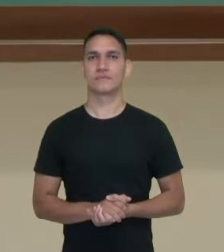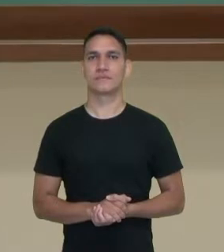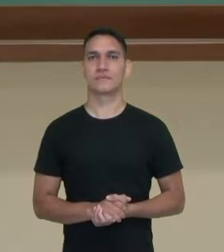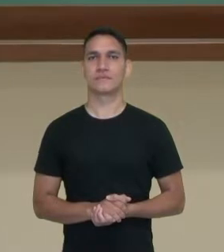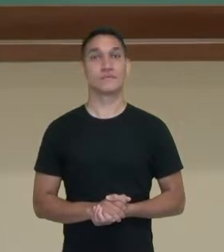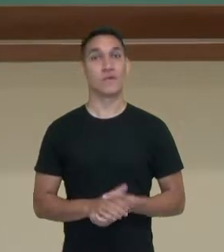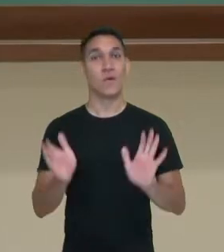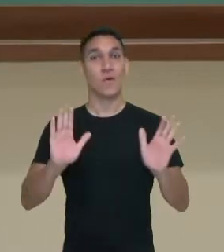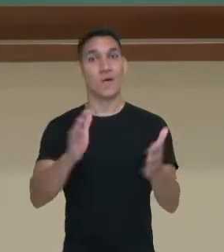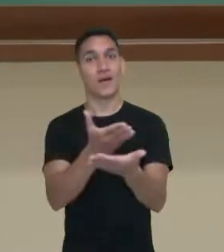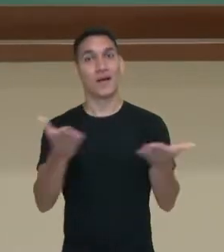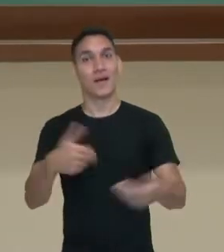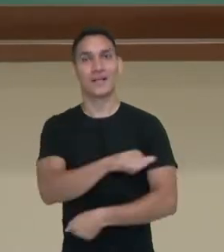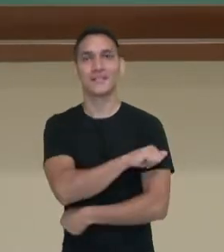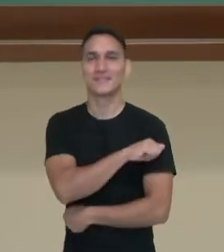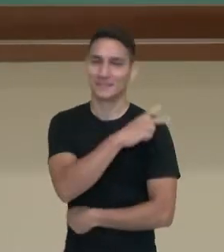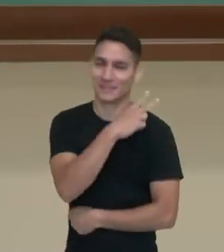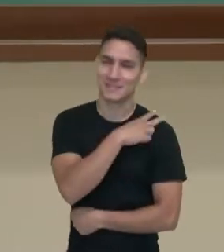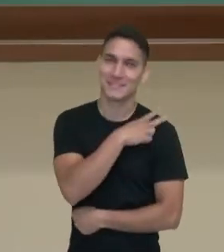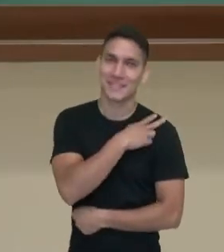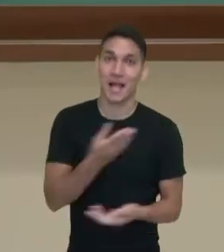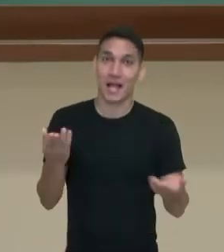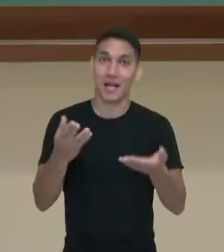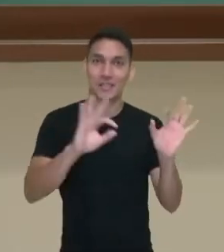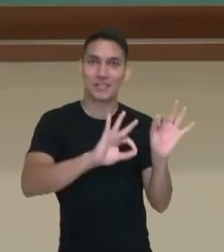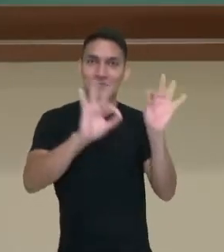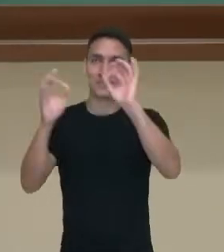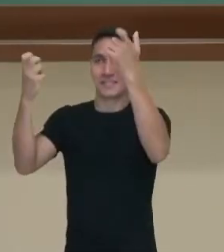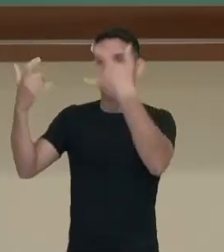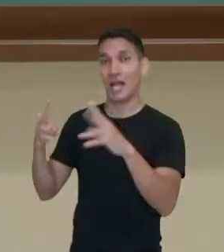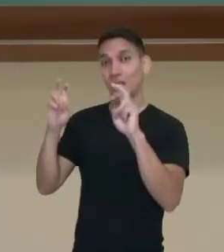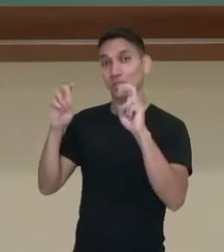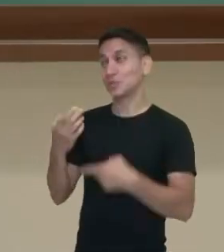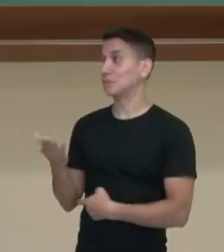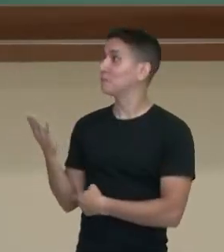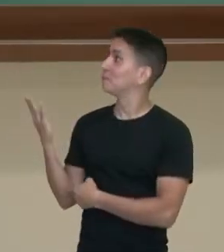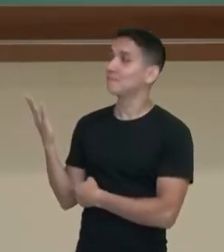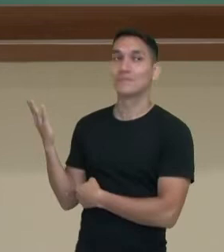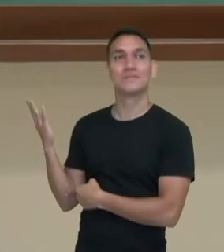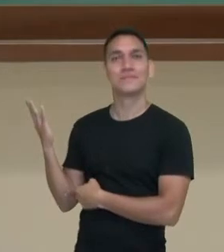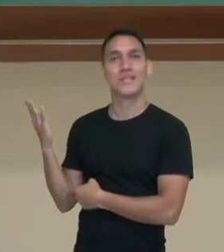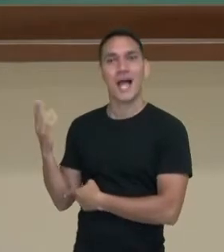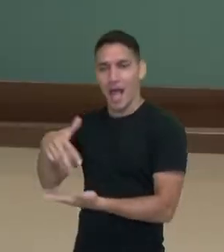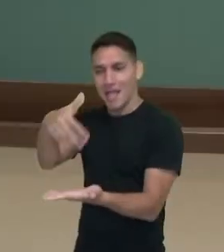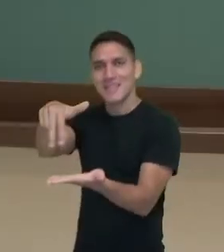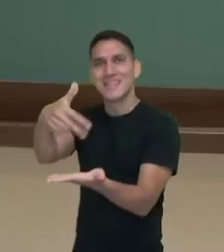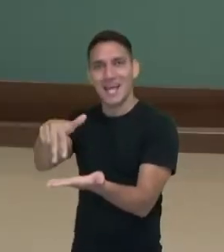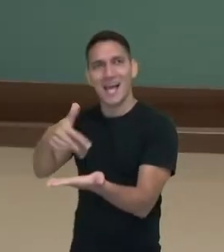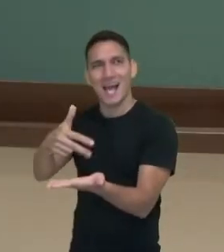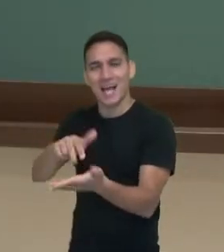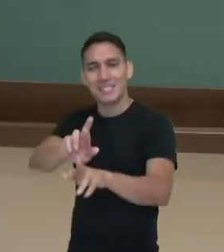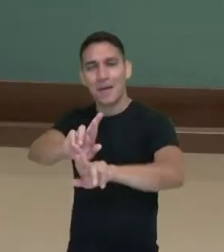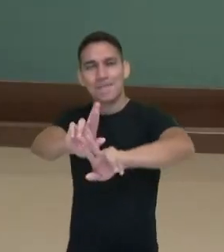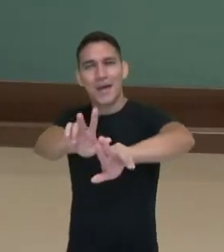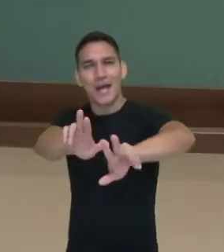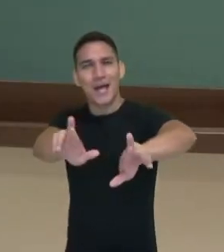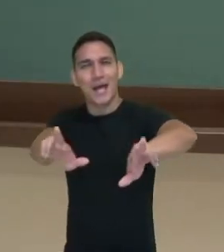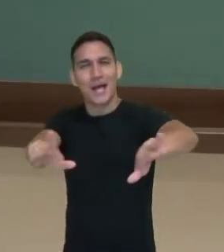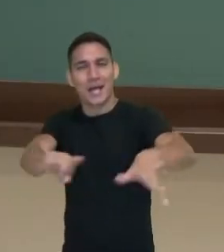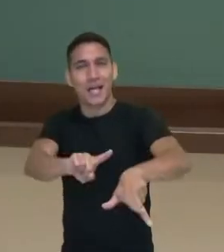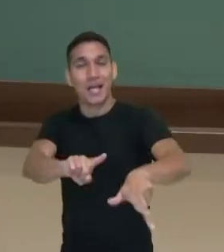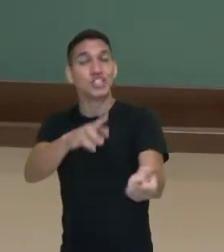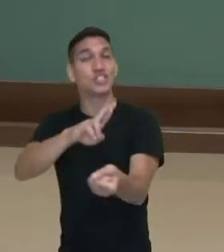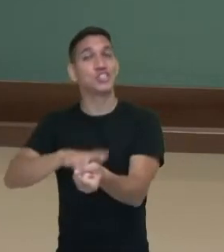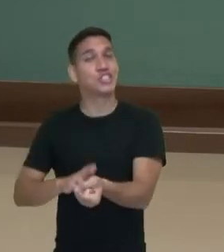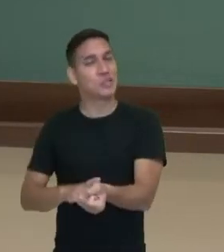Olá estudantes da segunda série, nesse vídeo vamos falar sobre a dança e seus diferentes ritmos parte